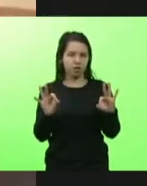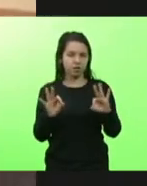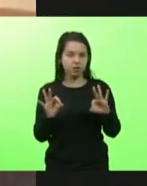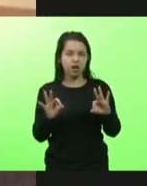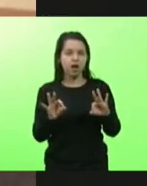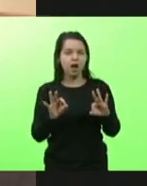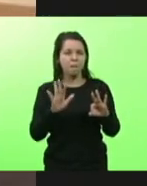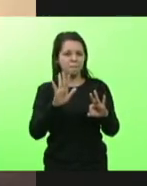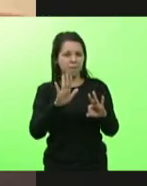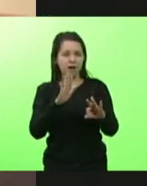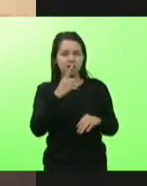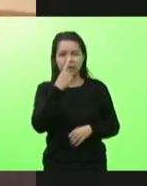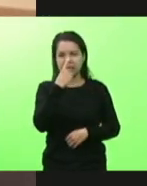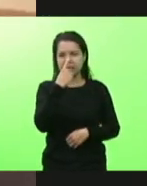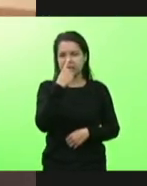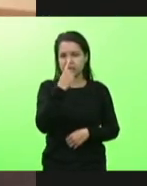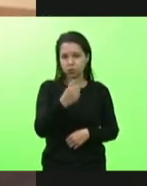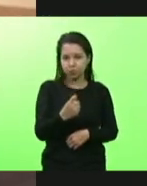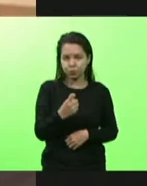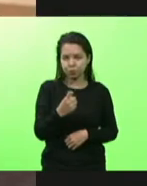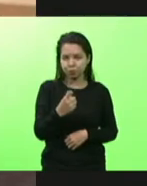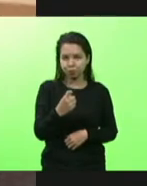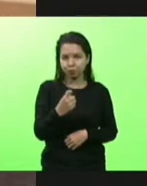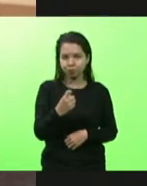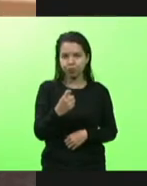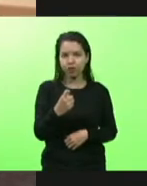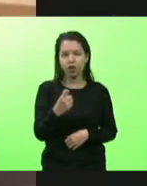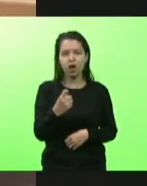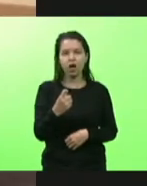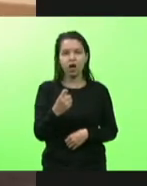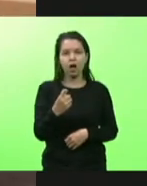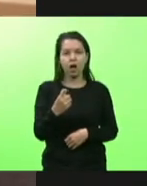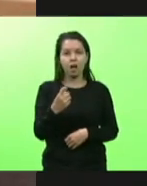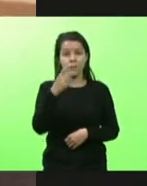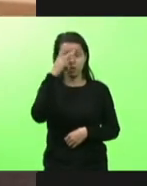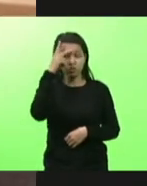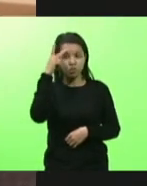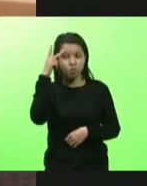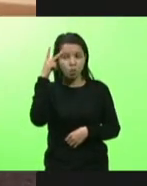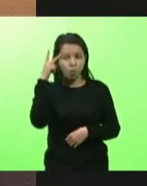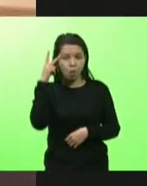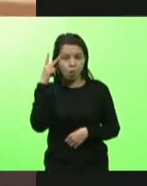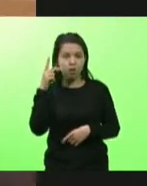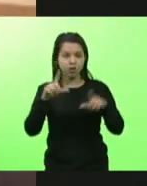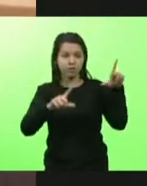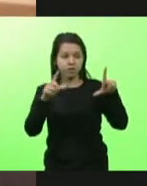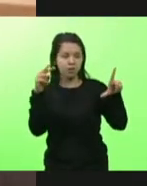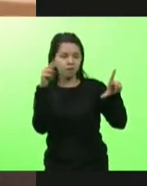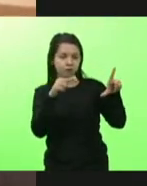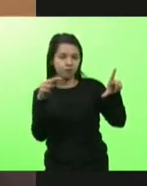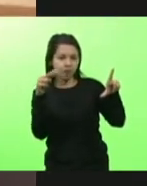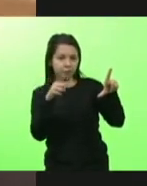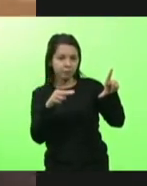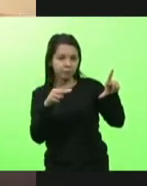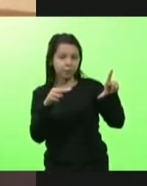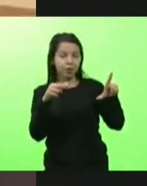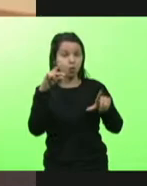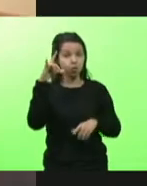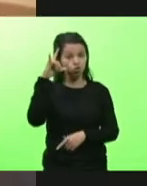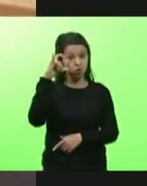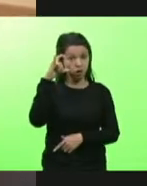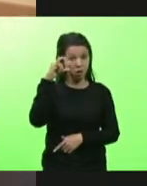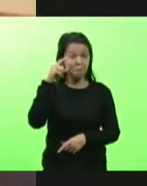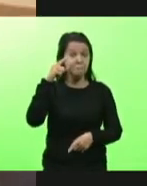esse lixo dentro da casa das pessoas, o Instagram proíbe o